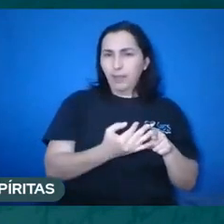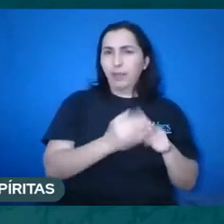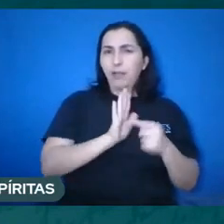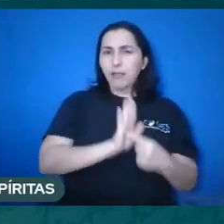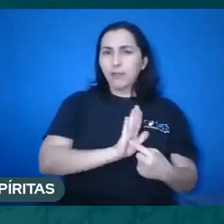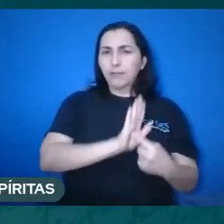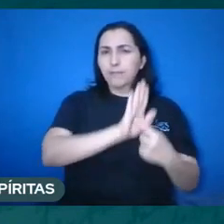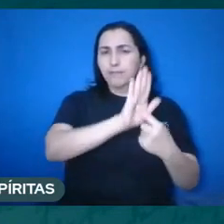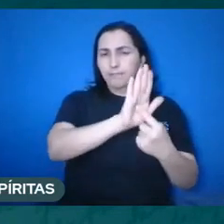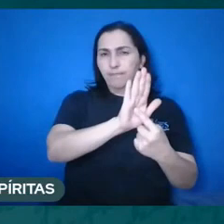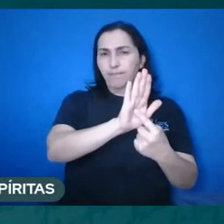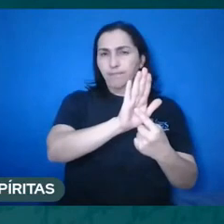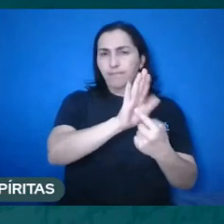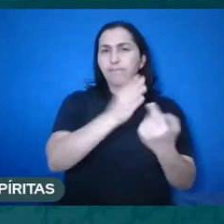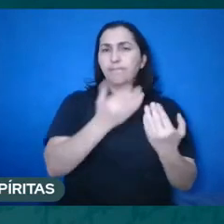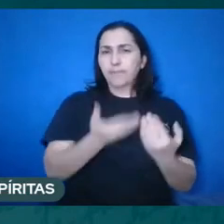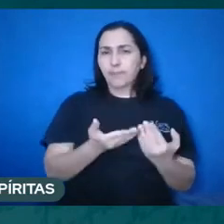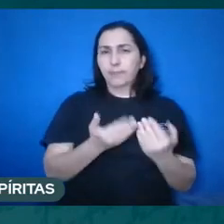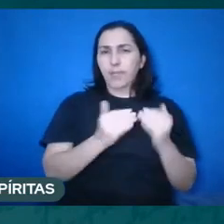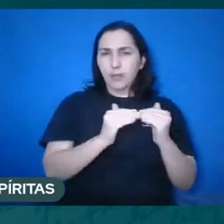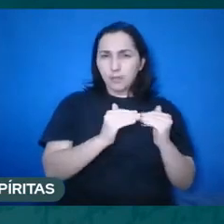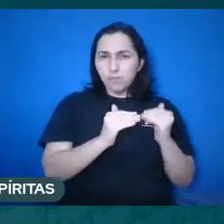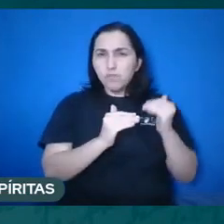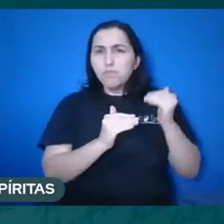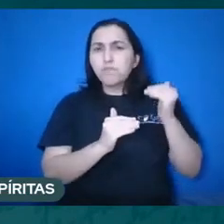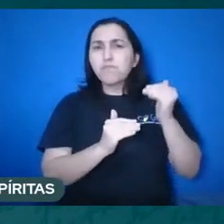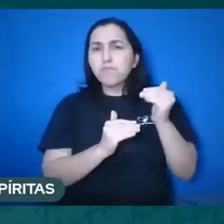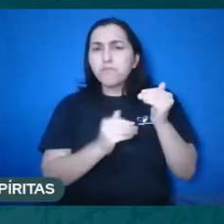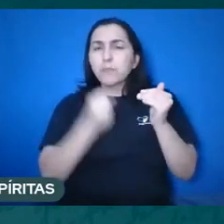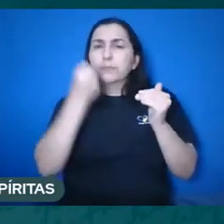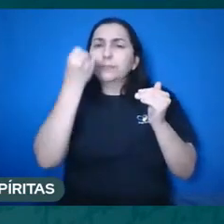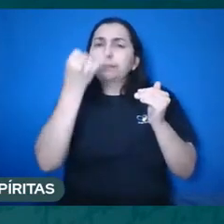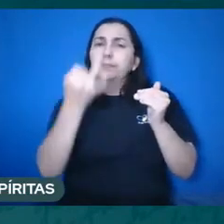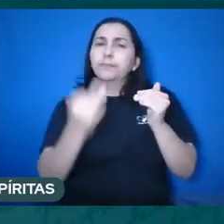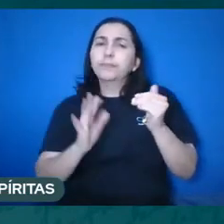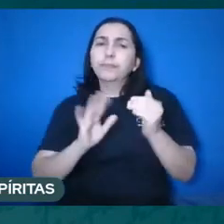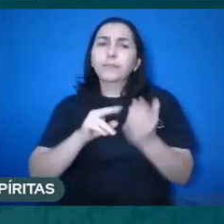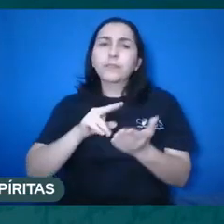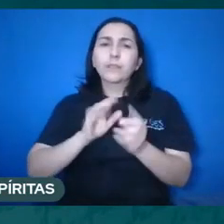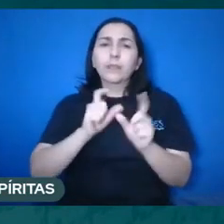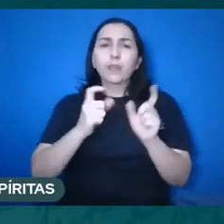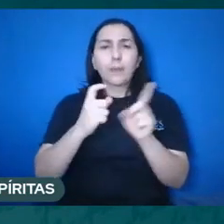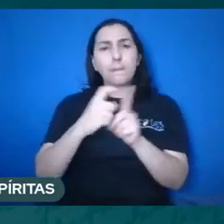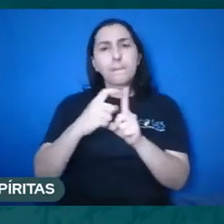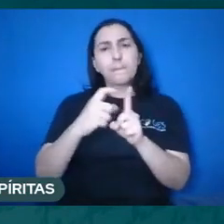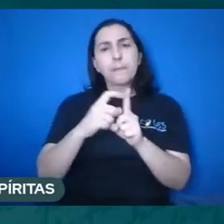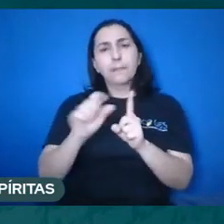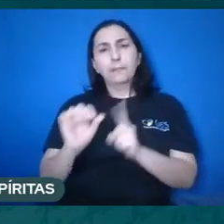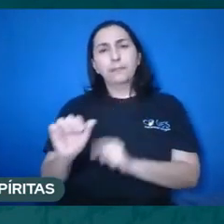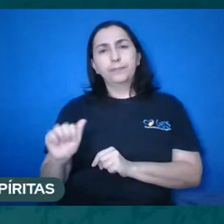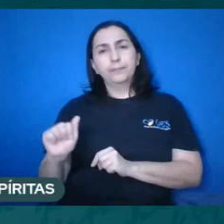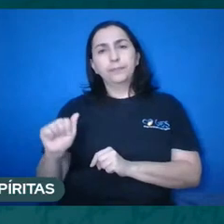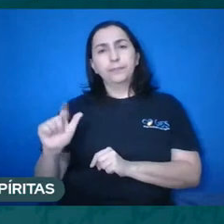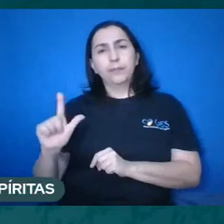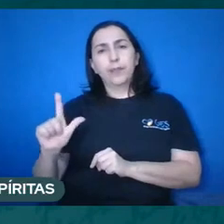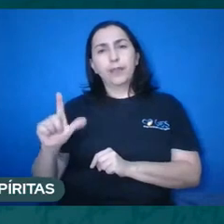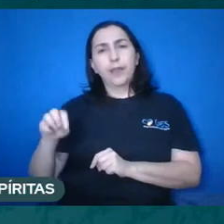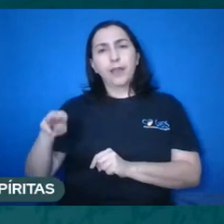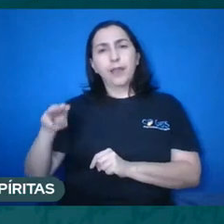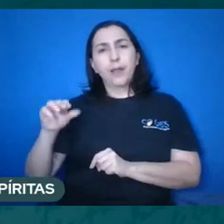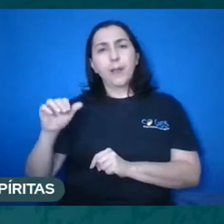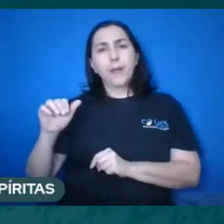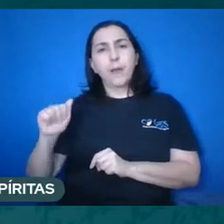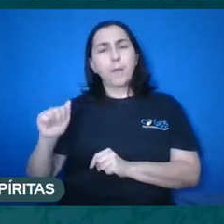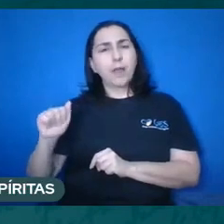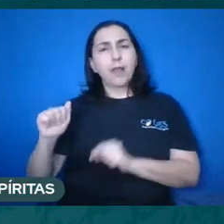frente nesse sentido, e coloca-nos a palavra alma para designar a